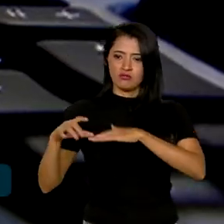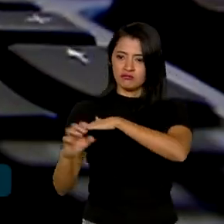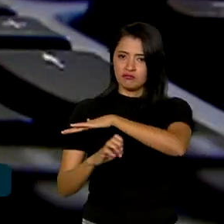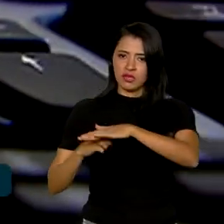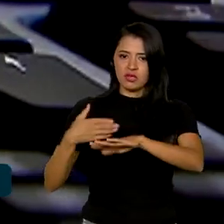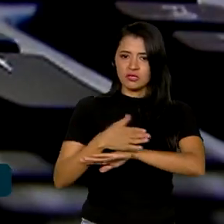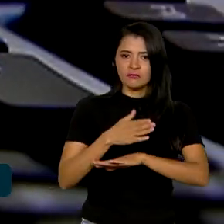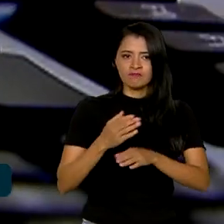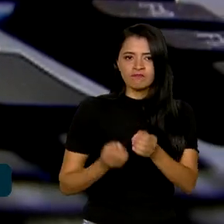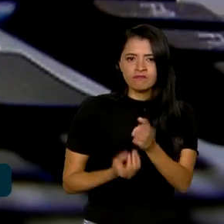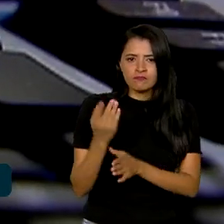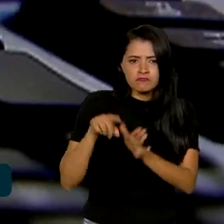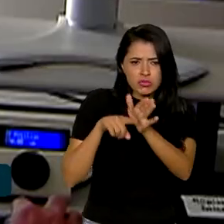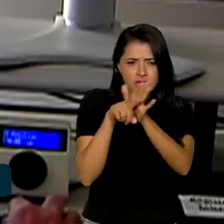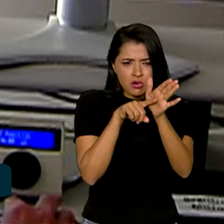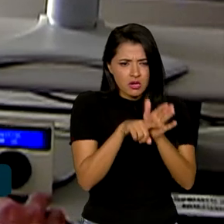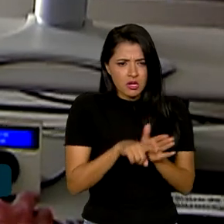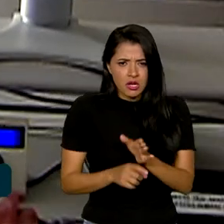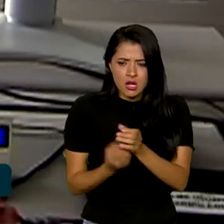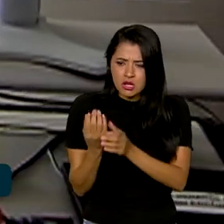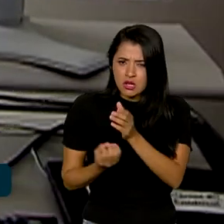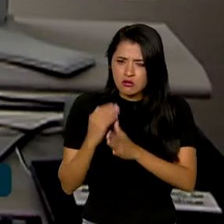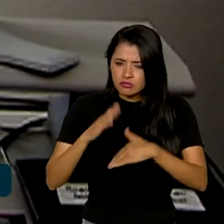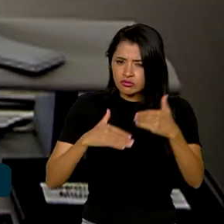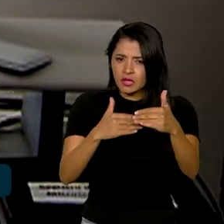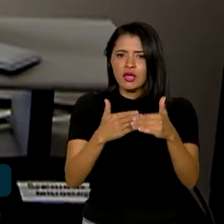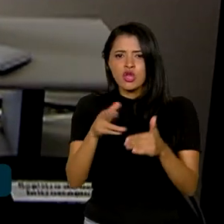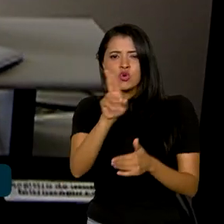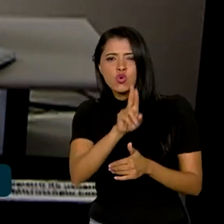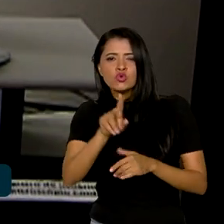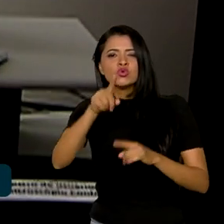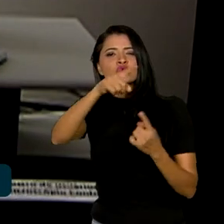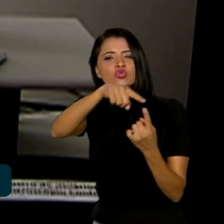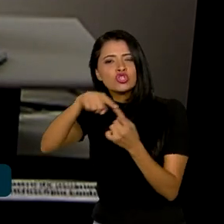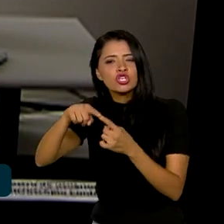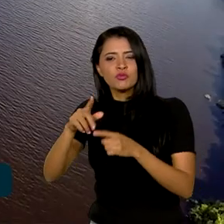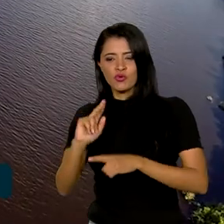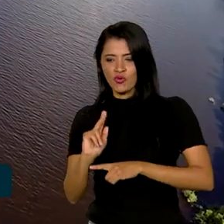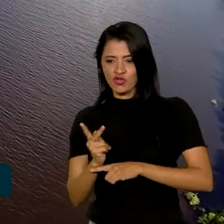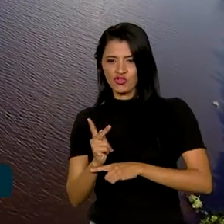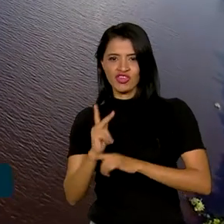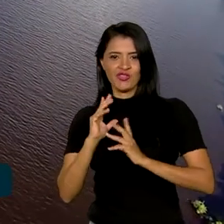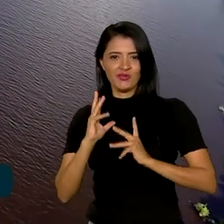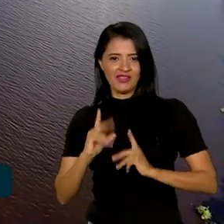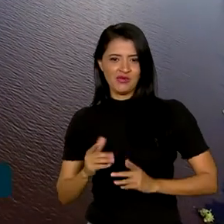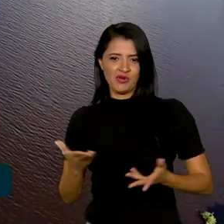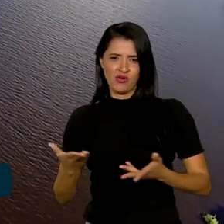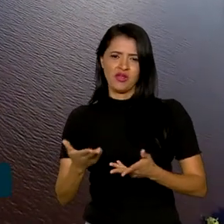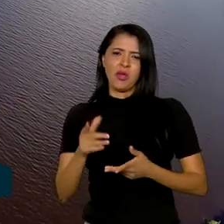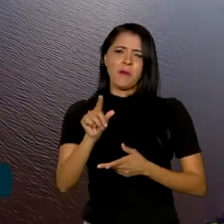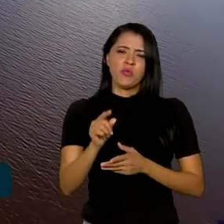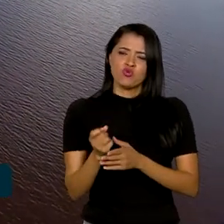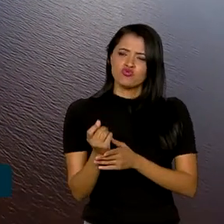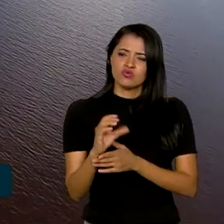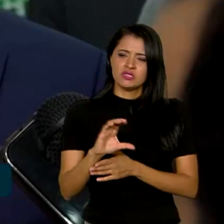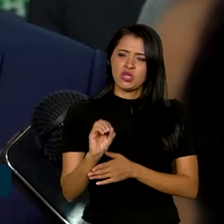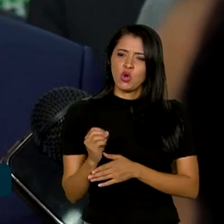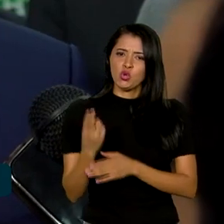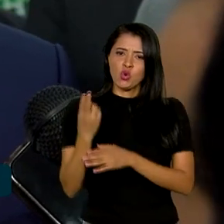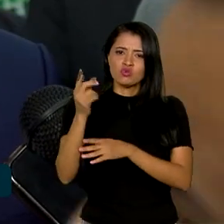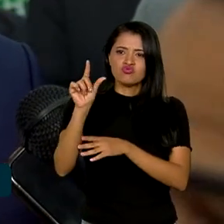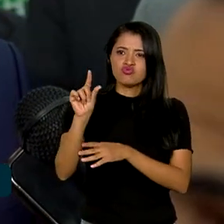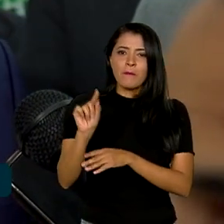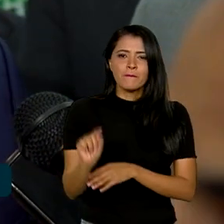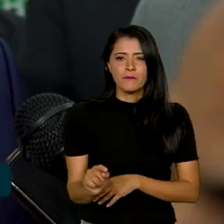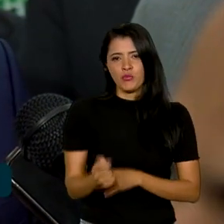desenvolvam pesquisas e aplicações com este tipo de hidrogênio limpo, de baixa emissão de carbono. É